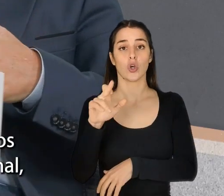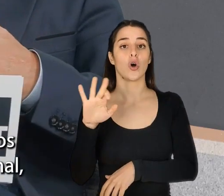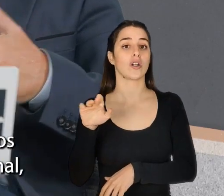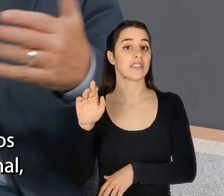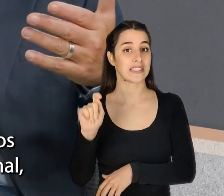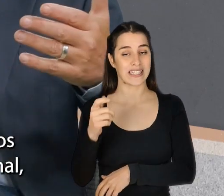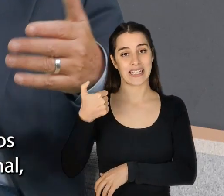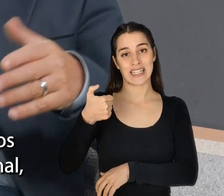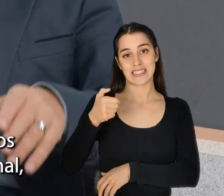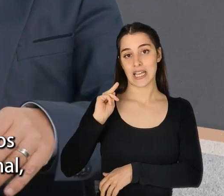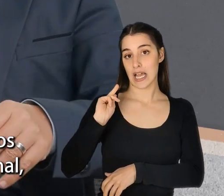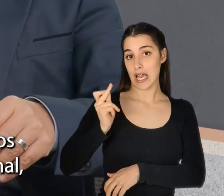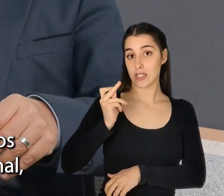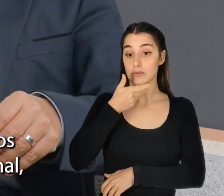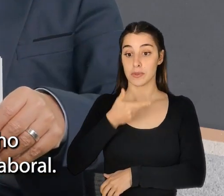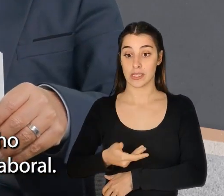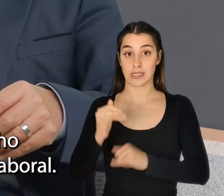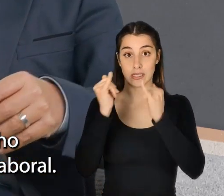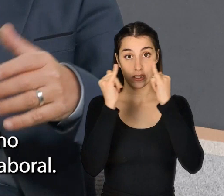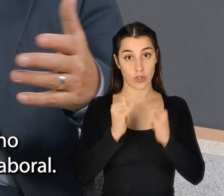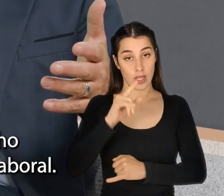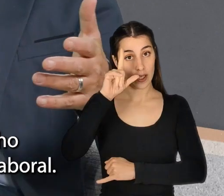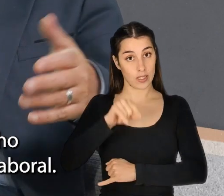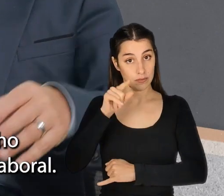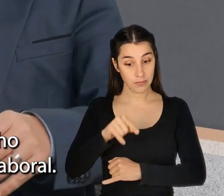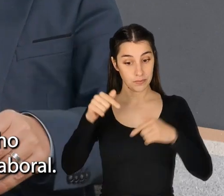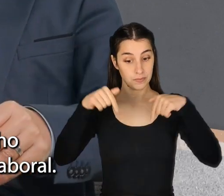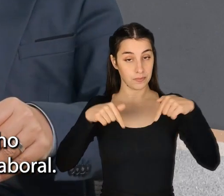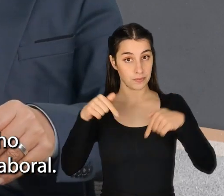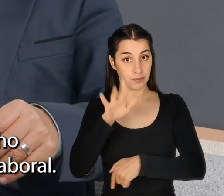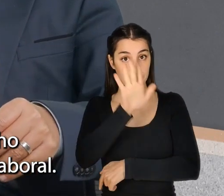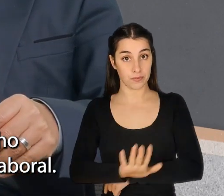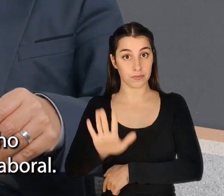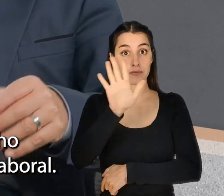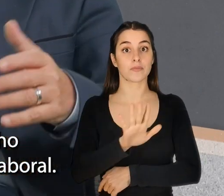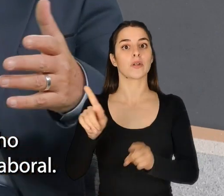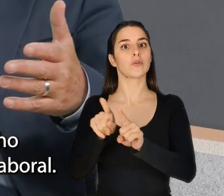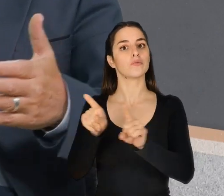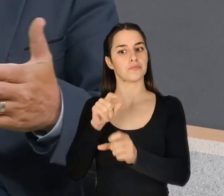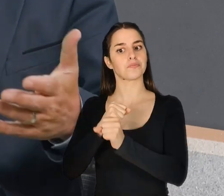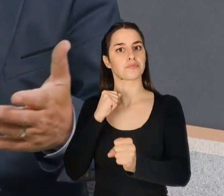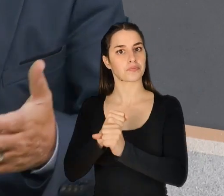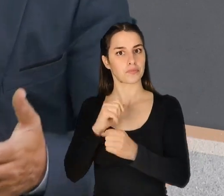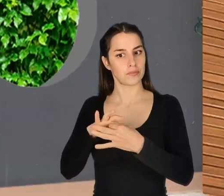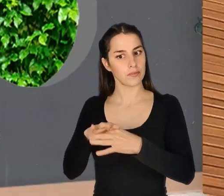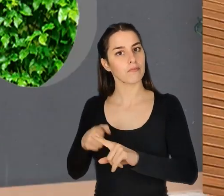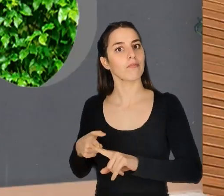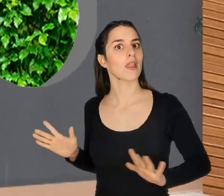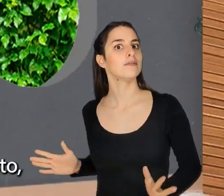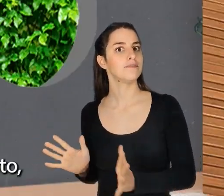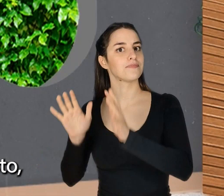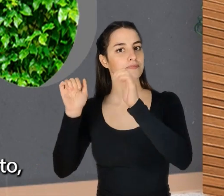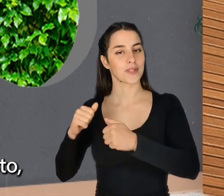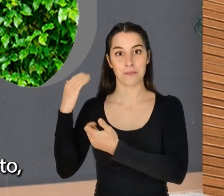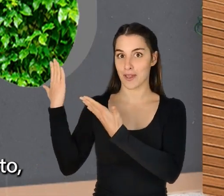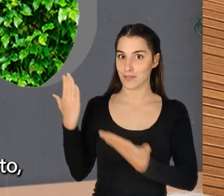conta já com mais de 15 anos de experiência nacional e internacional. Tem desenvolvido um grande trabalho na promoção da felicidade no contexto laboral. Jorge, bem-vindo. Muito obrigado, Nilton.